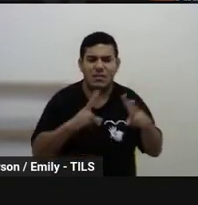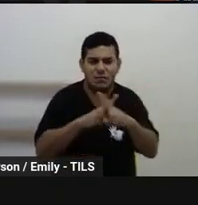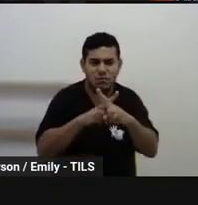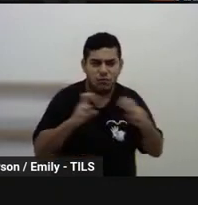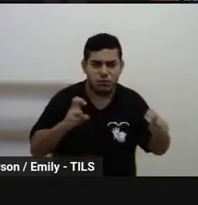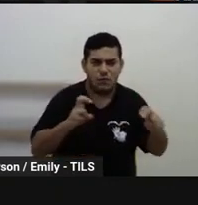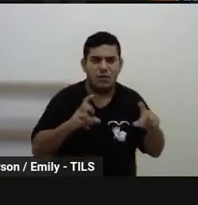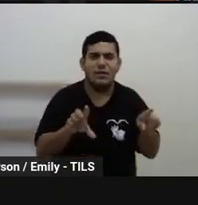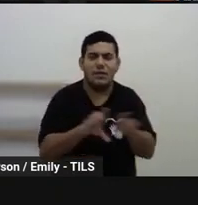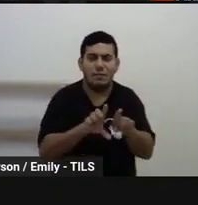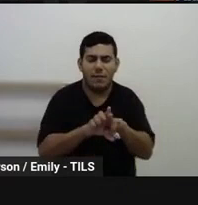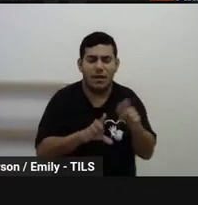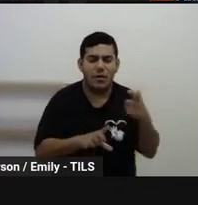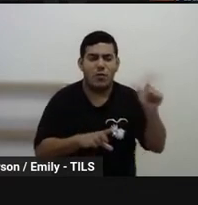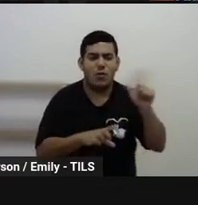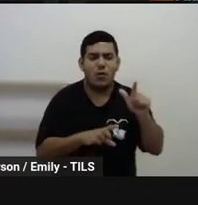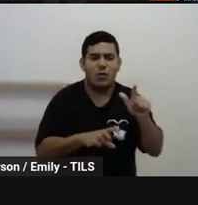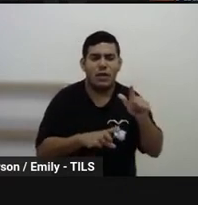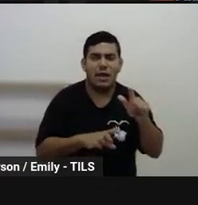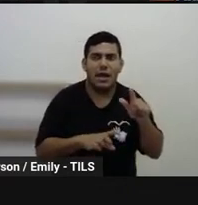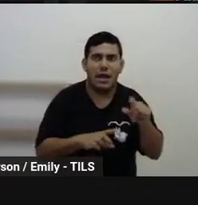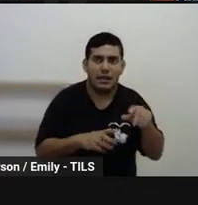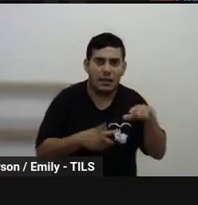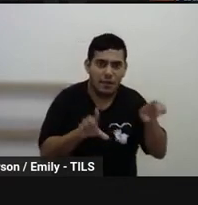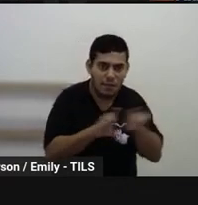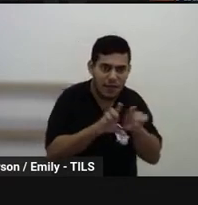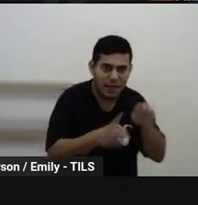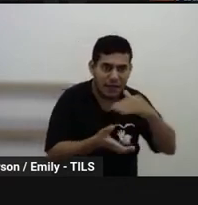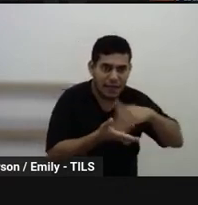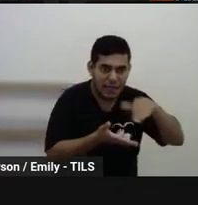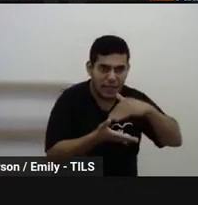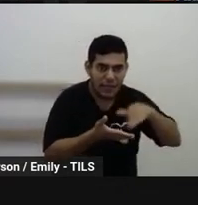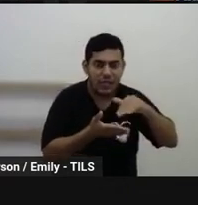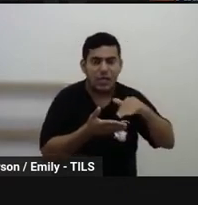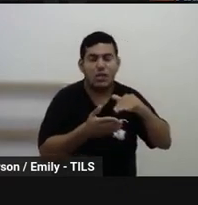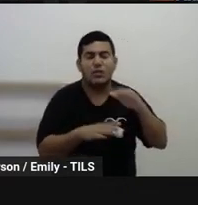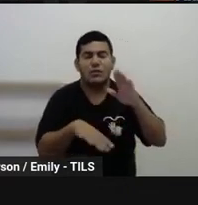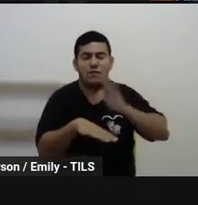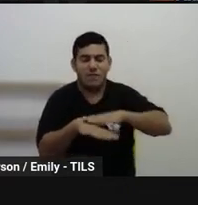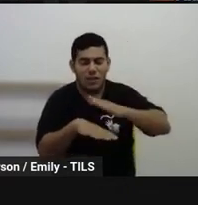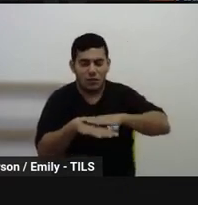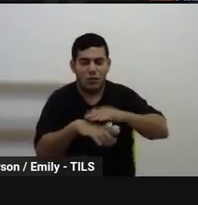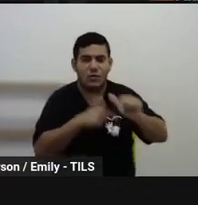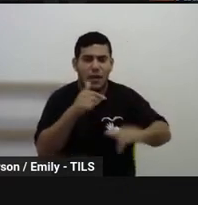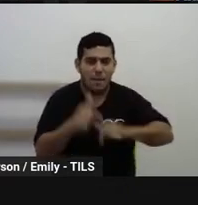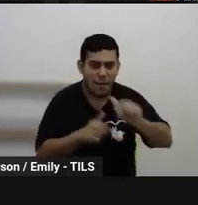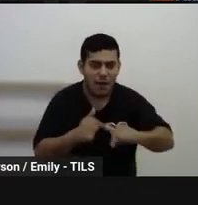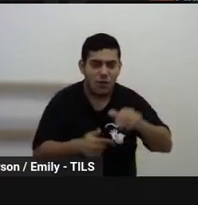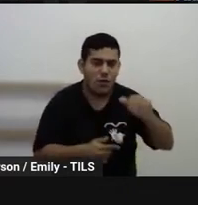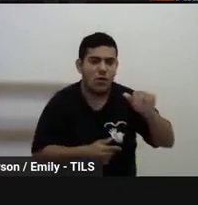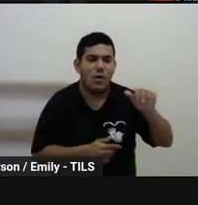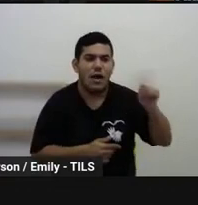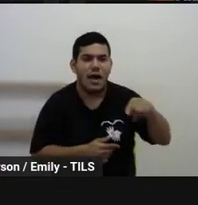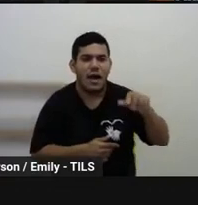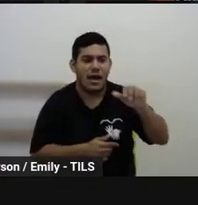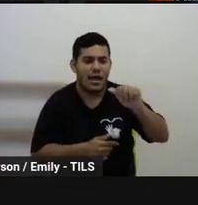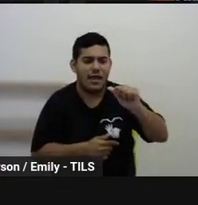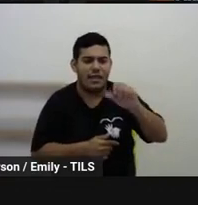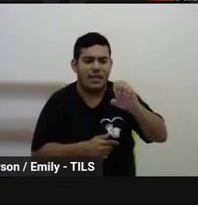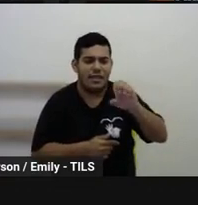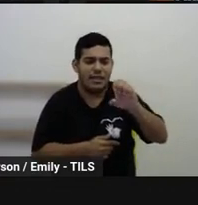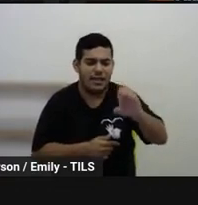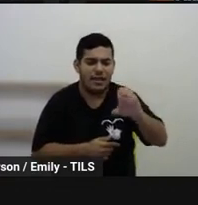superior, né, algumas secretarias também têm desenvolvido um trabalho bem bacana nesse sentido, a CEDESO teve um